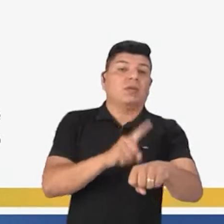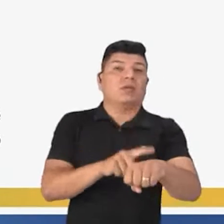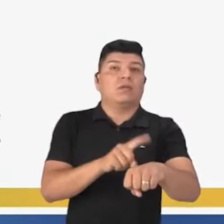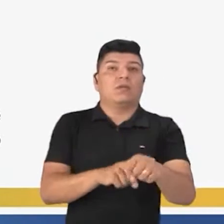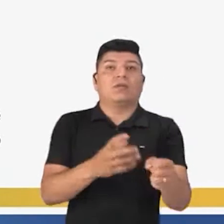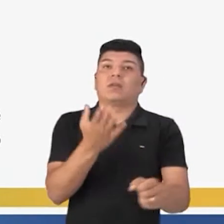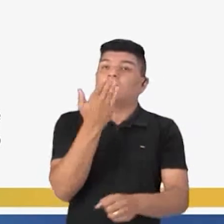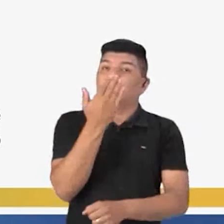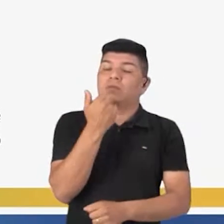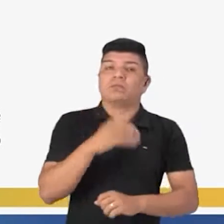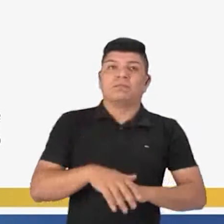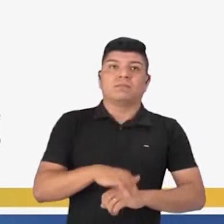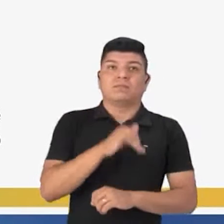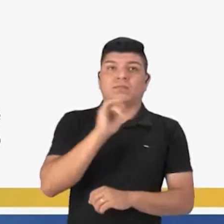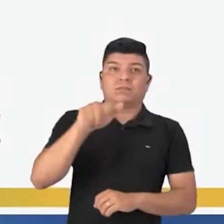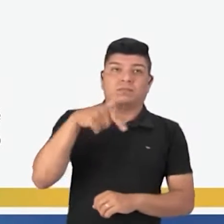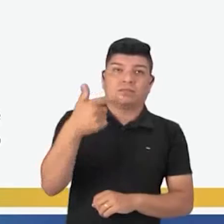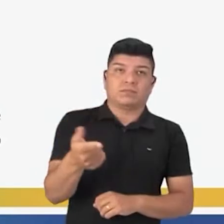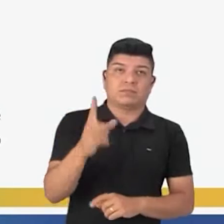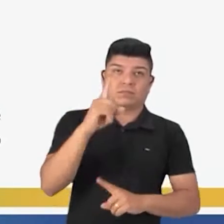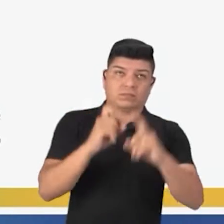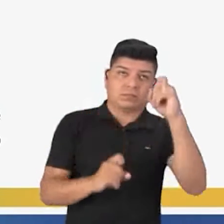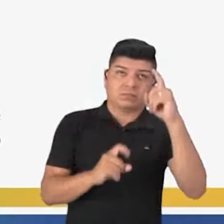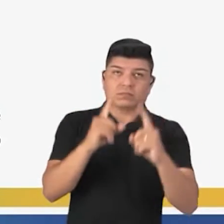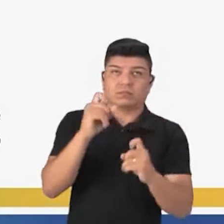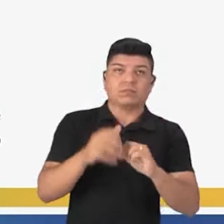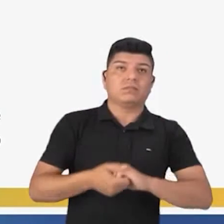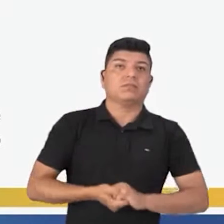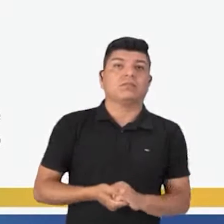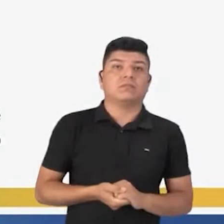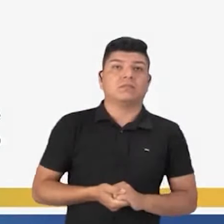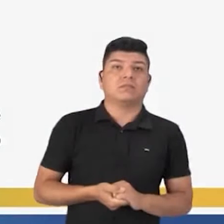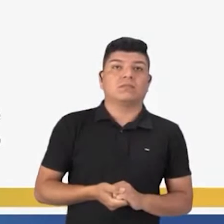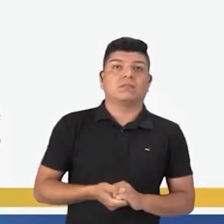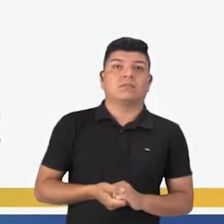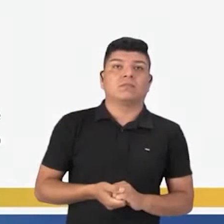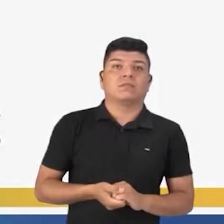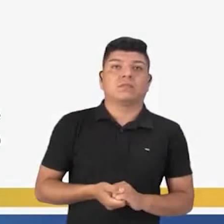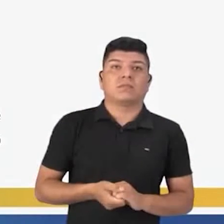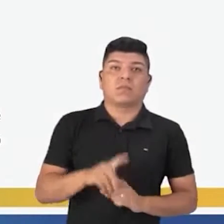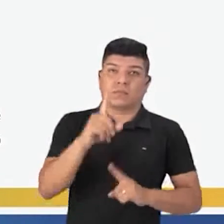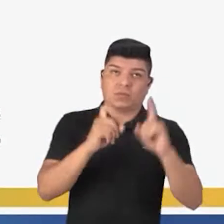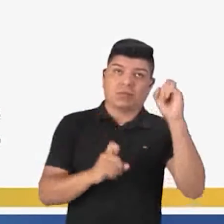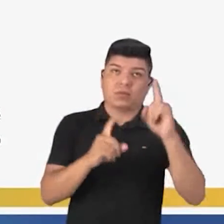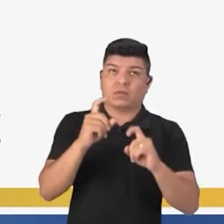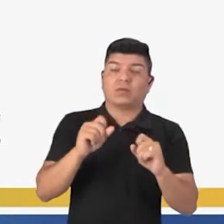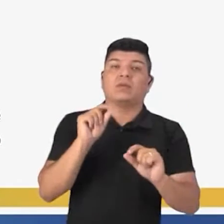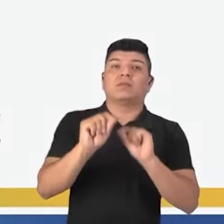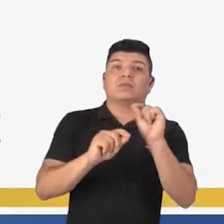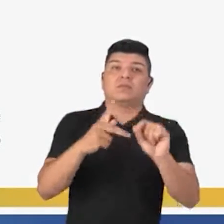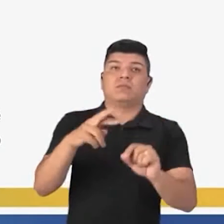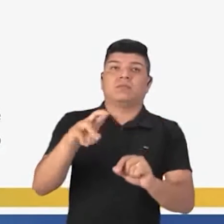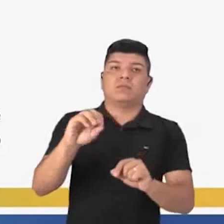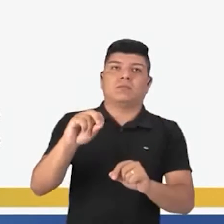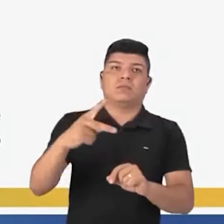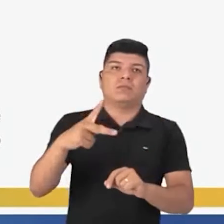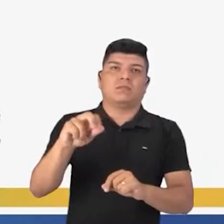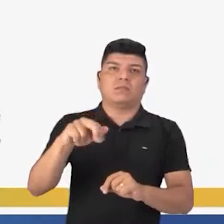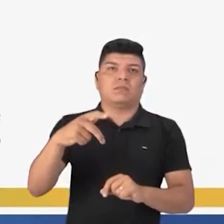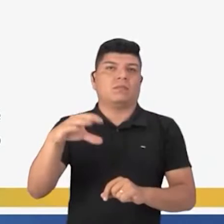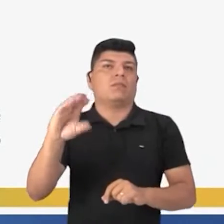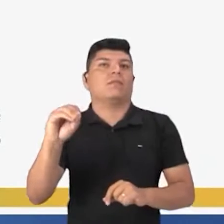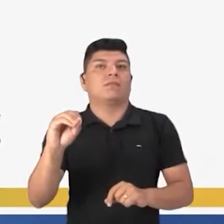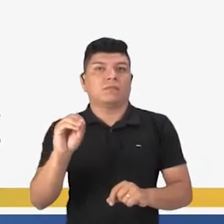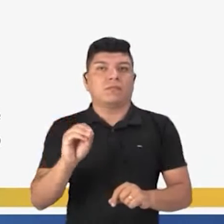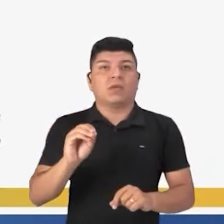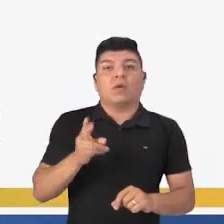Ora comer. Vamos ao nosso próximo operador. Conhecemos como operadores de proporção